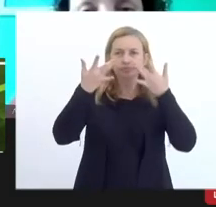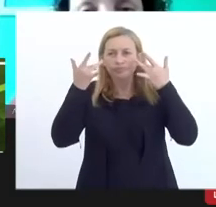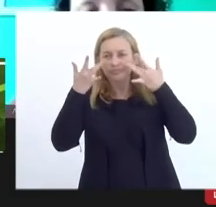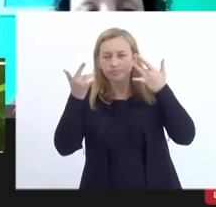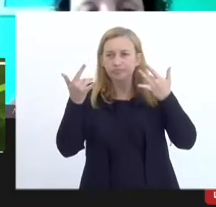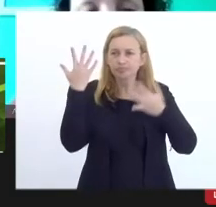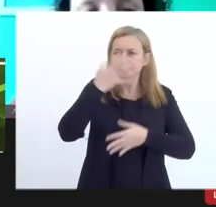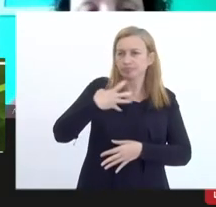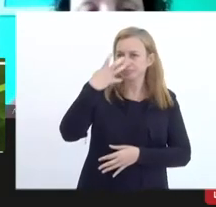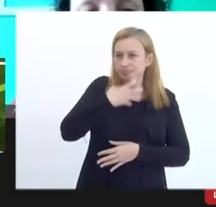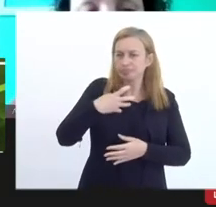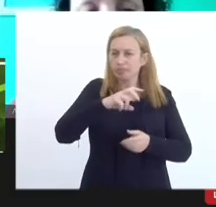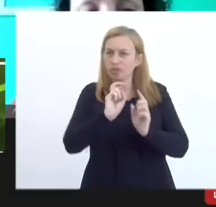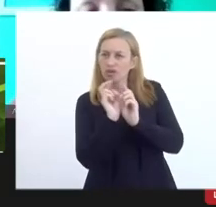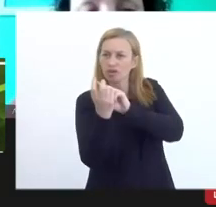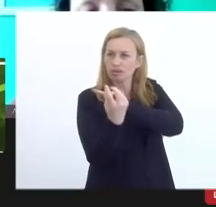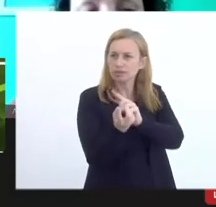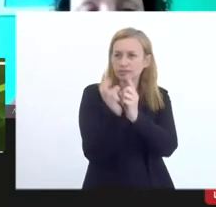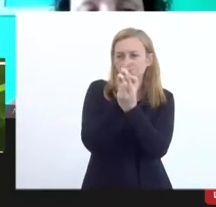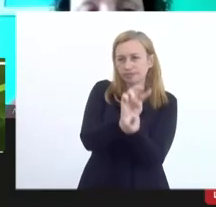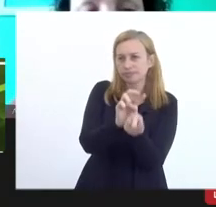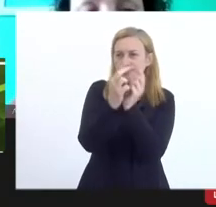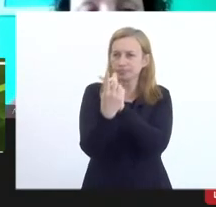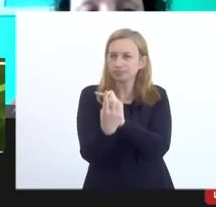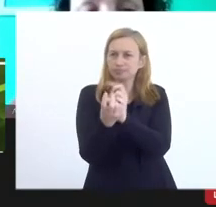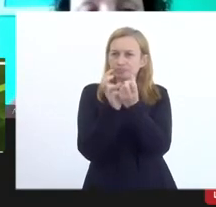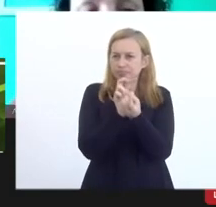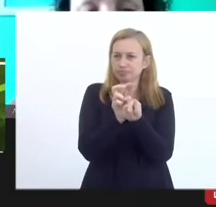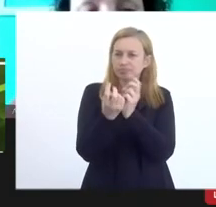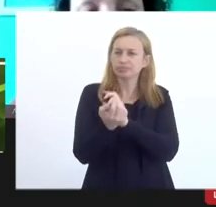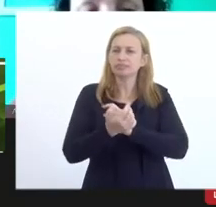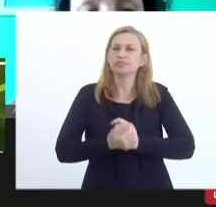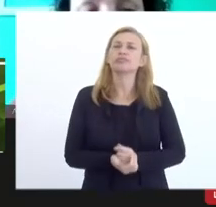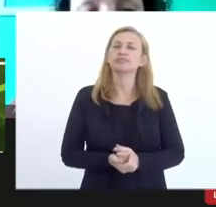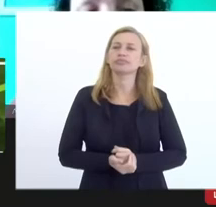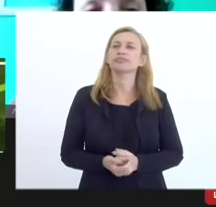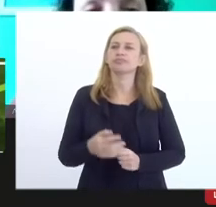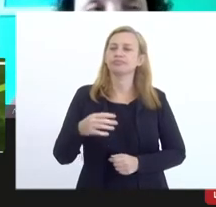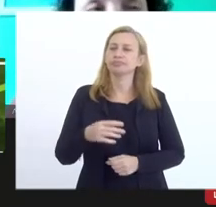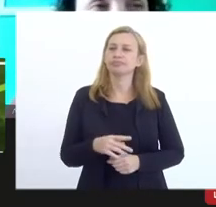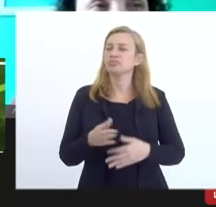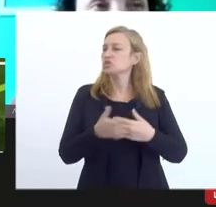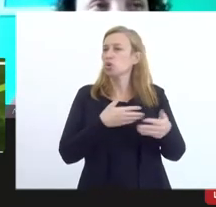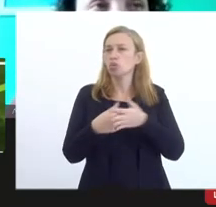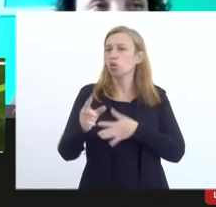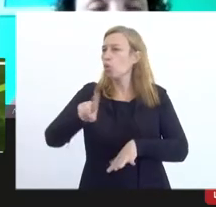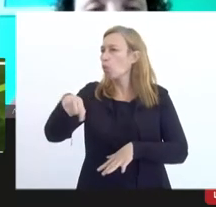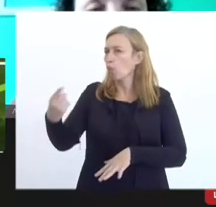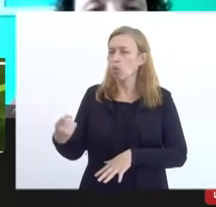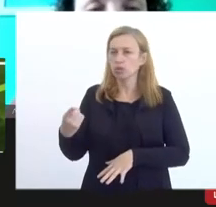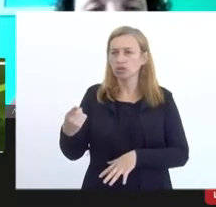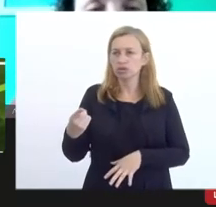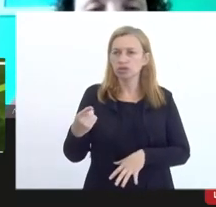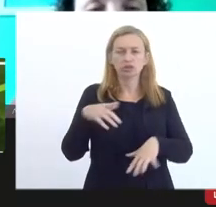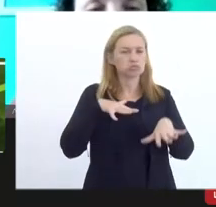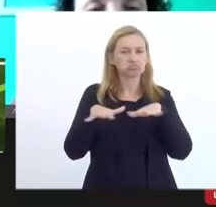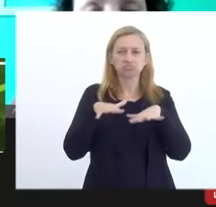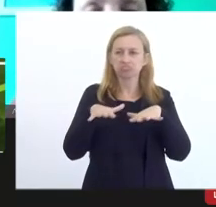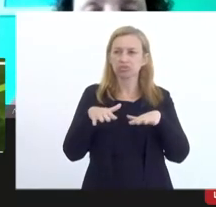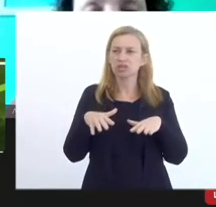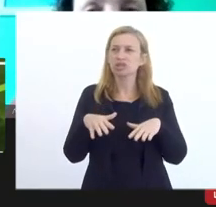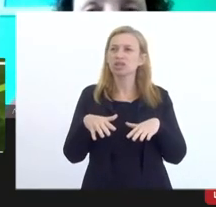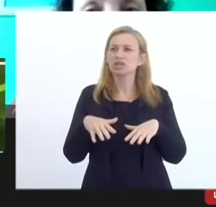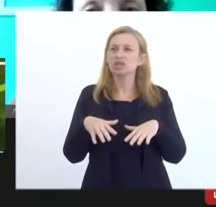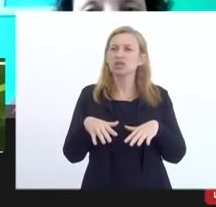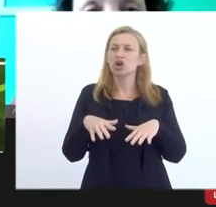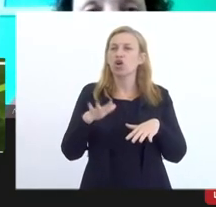música, a roda de capoeira, para o mestre Paulão não pegar aqui no nosso pé, ou qualquer outra manifestação de